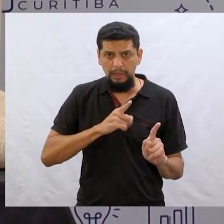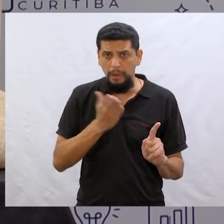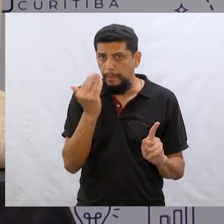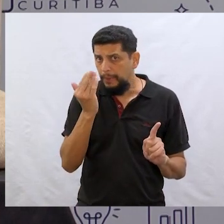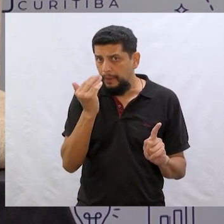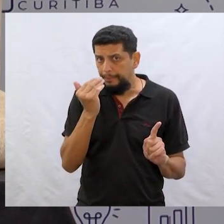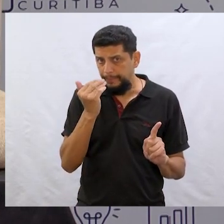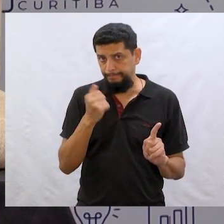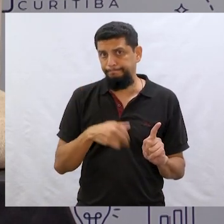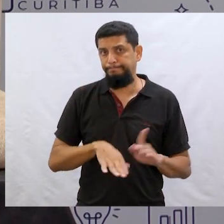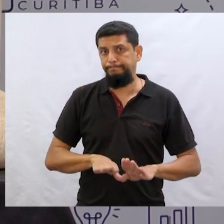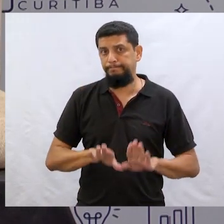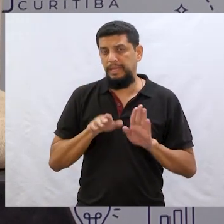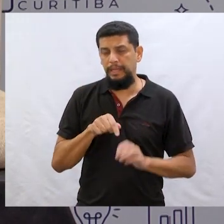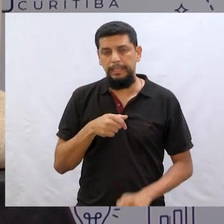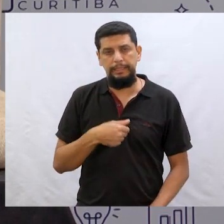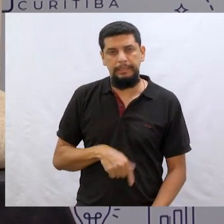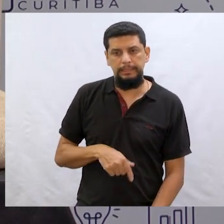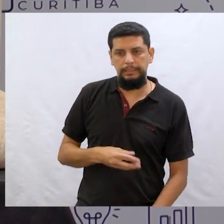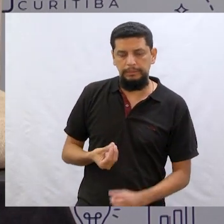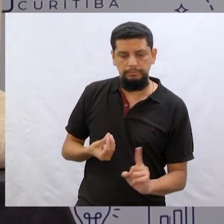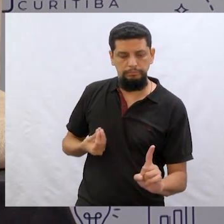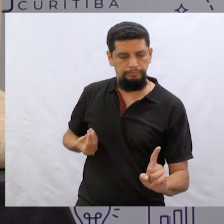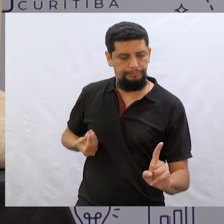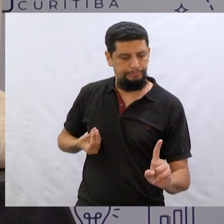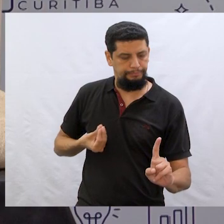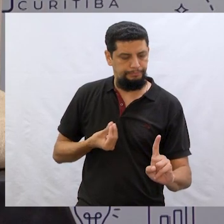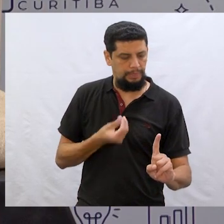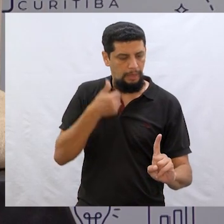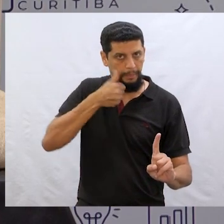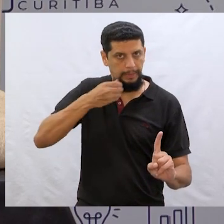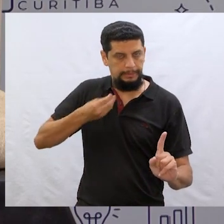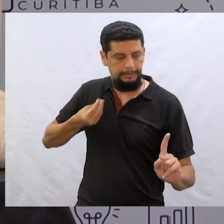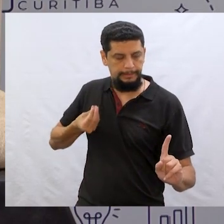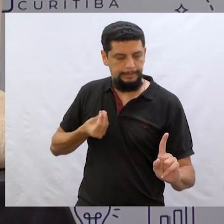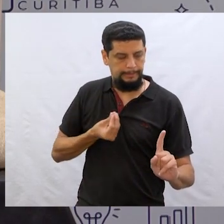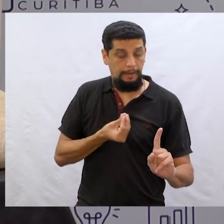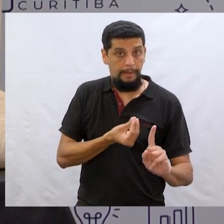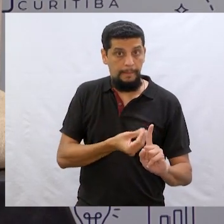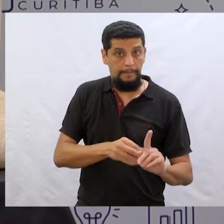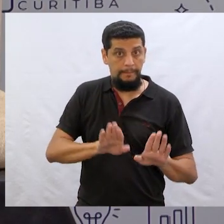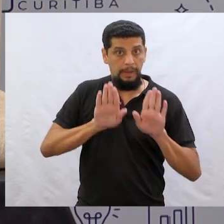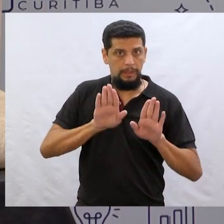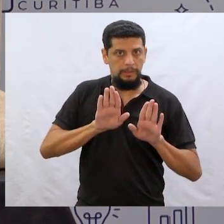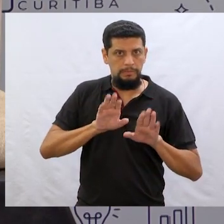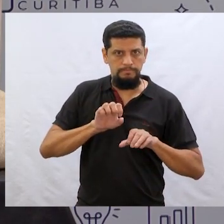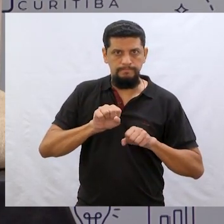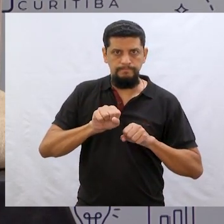coisa para dar de comer. Ela então deu alguma coisa de comer para o João, mas de repente,